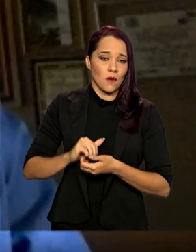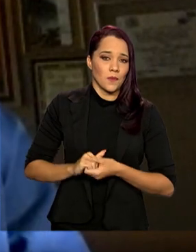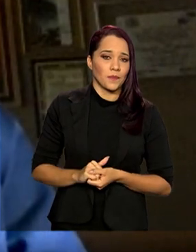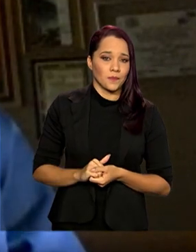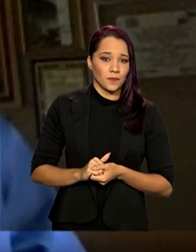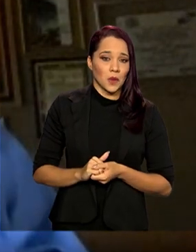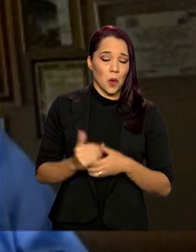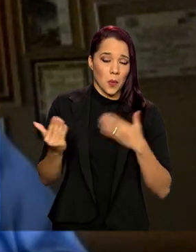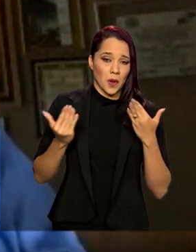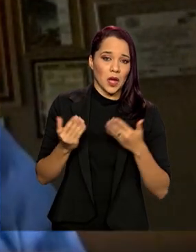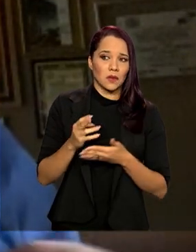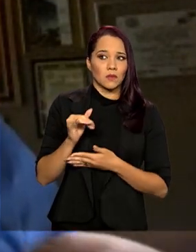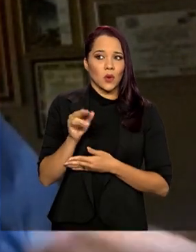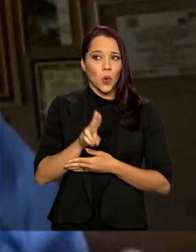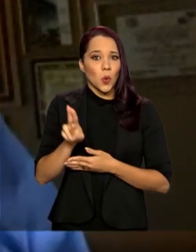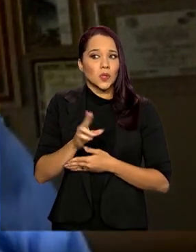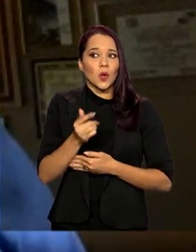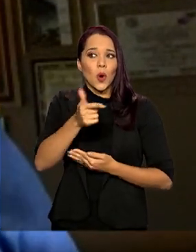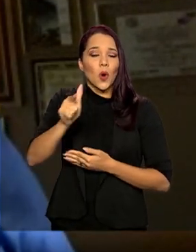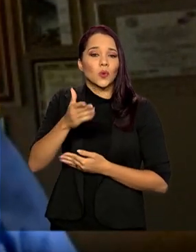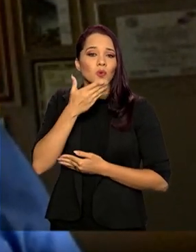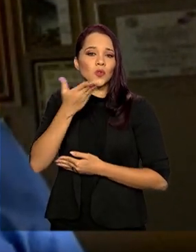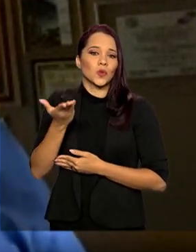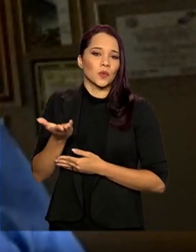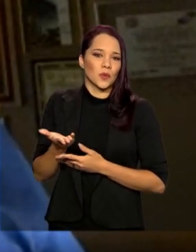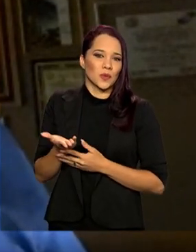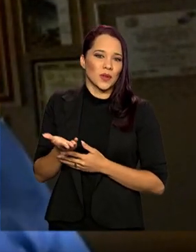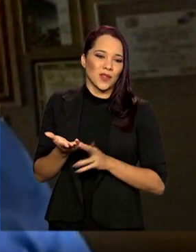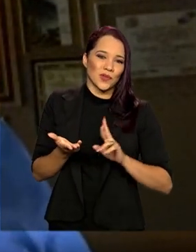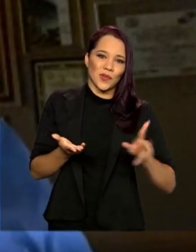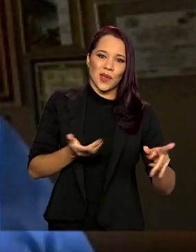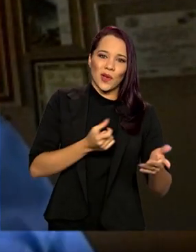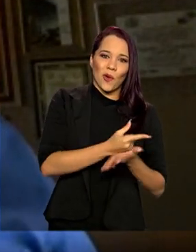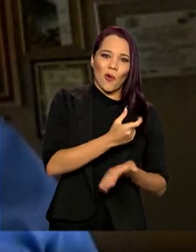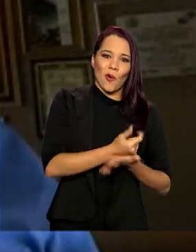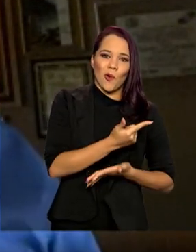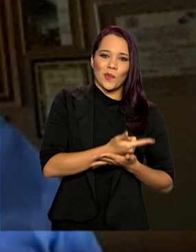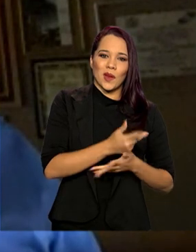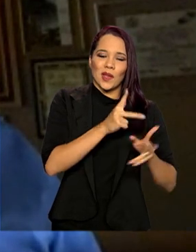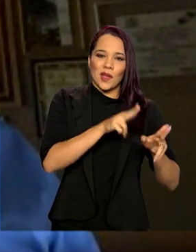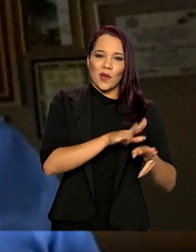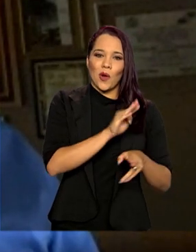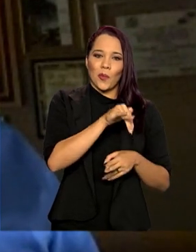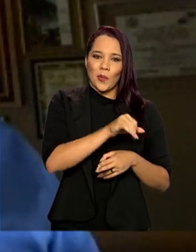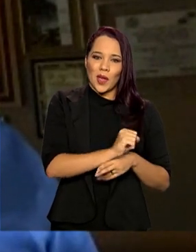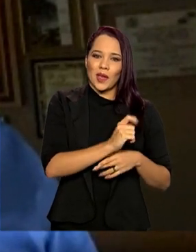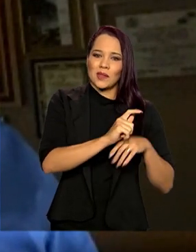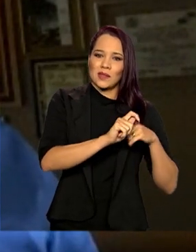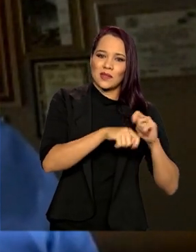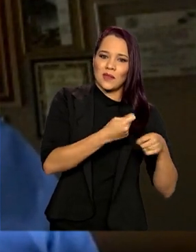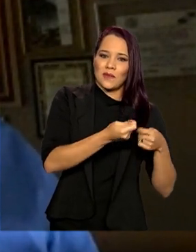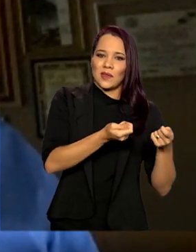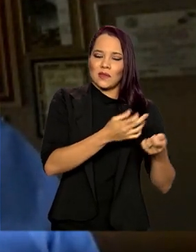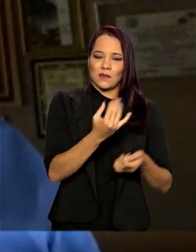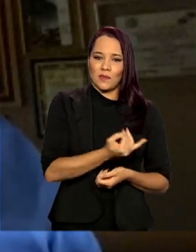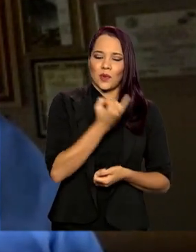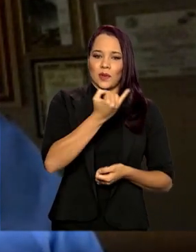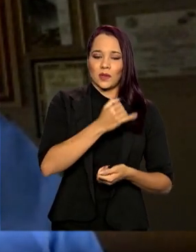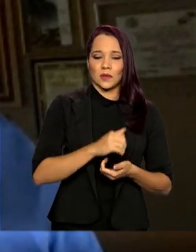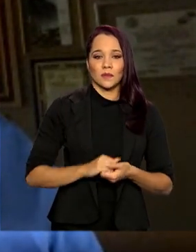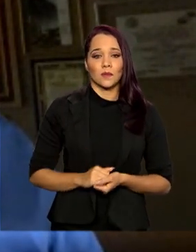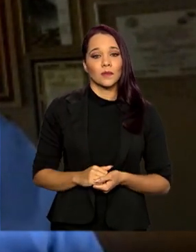pouco mais, utilizam outros serviços, não o consumo de bens e mercadorias de serviços essenciais.